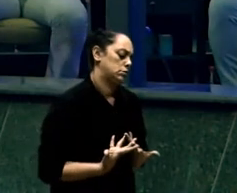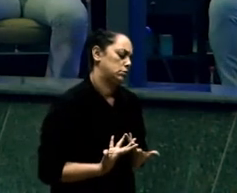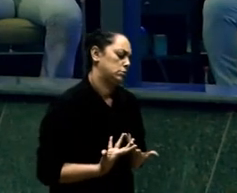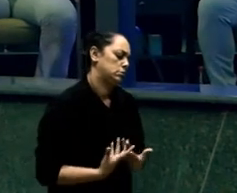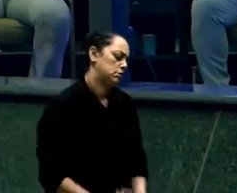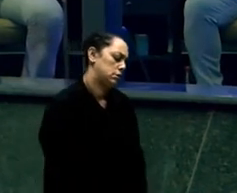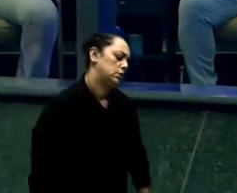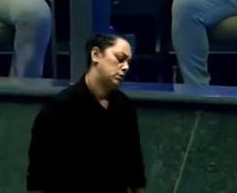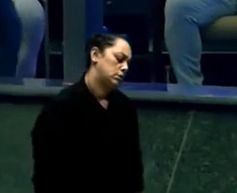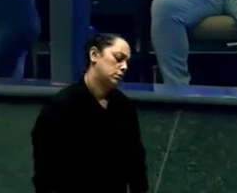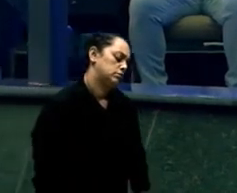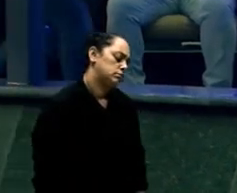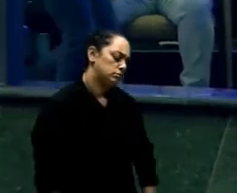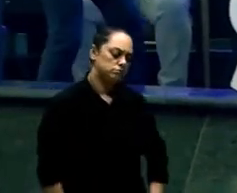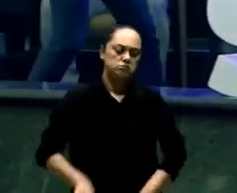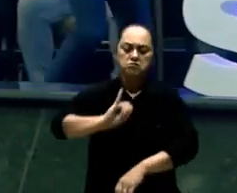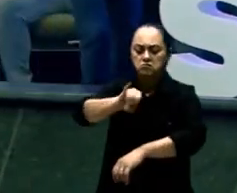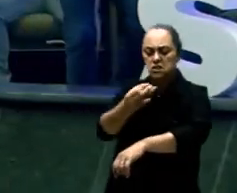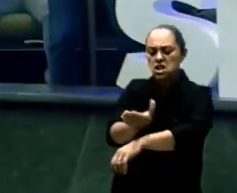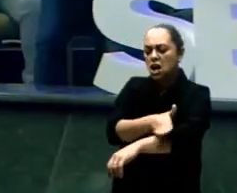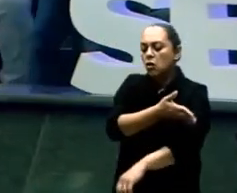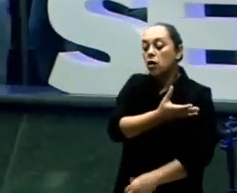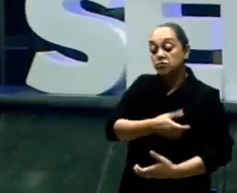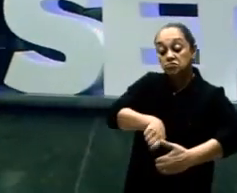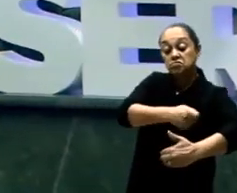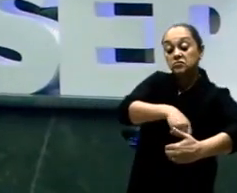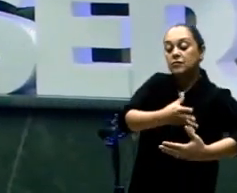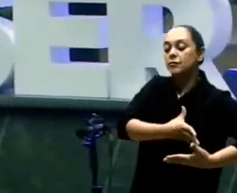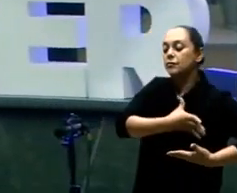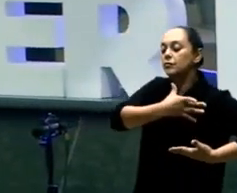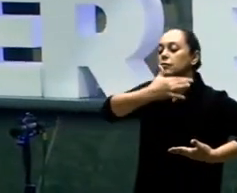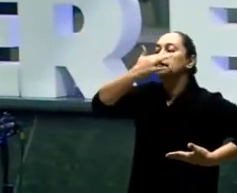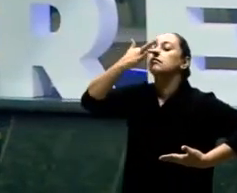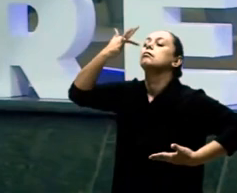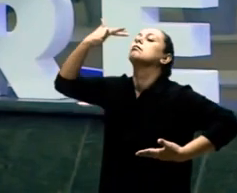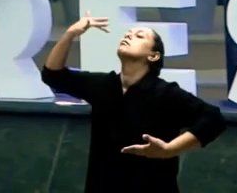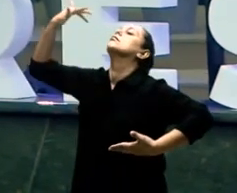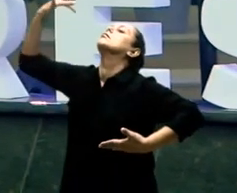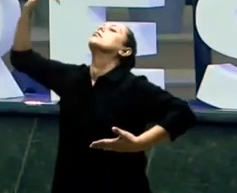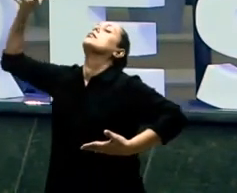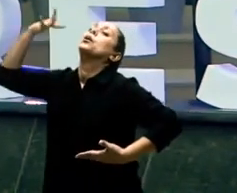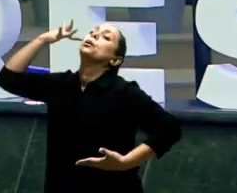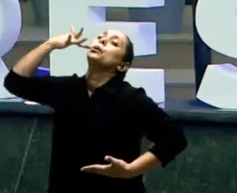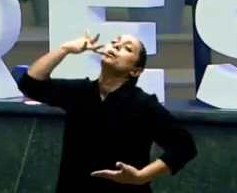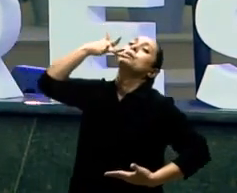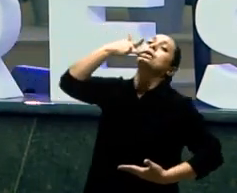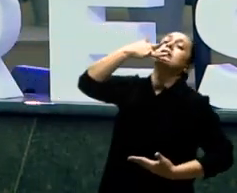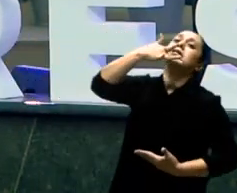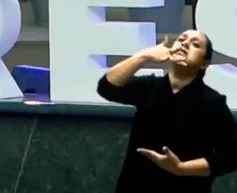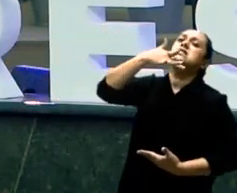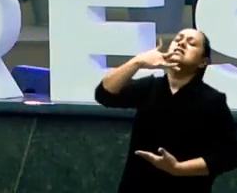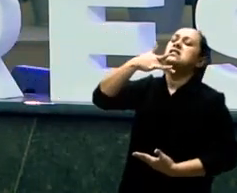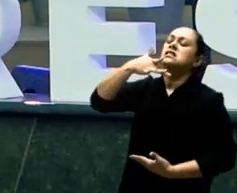o Jacó Senta Diz Mas está bonito E o Isaú Olha e diz Assim Dá